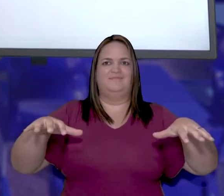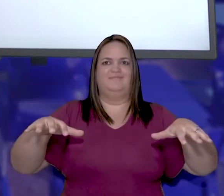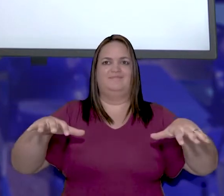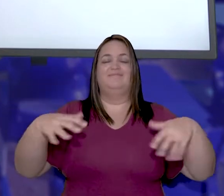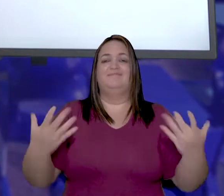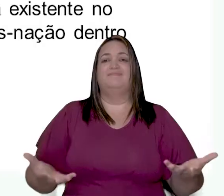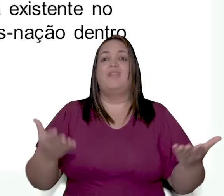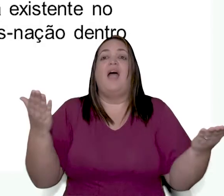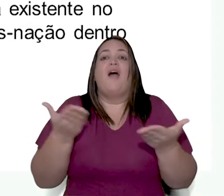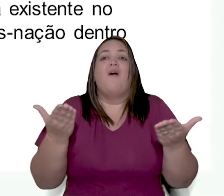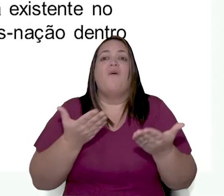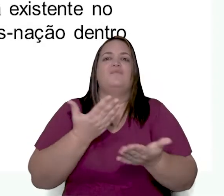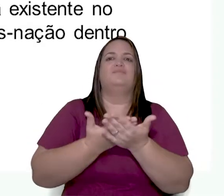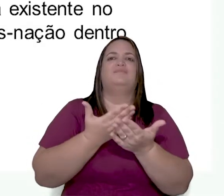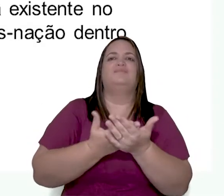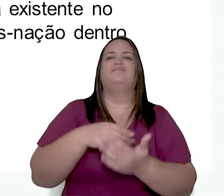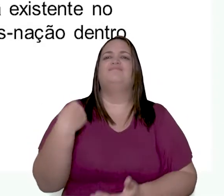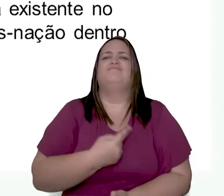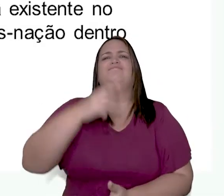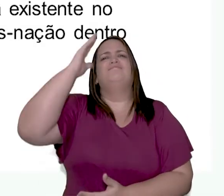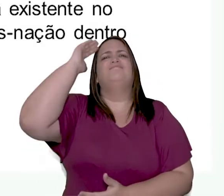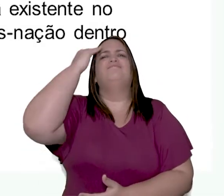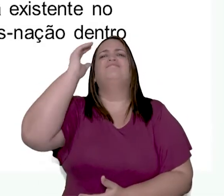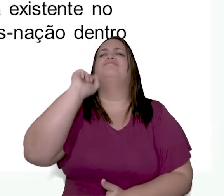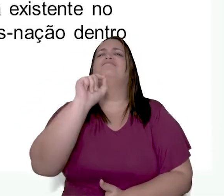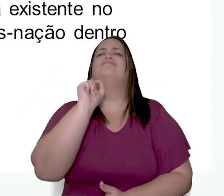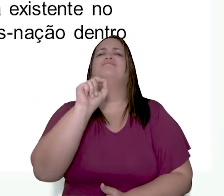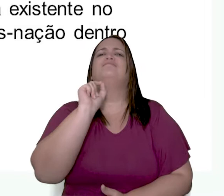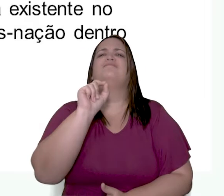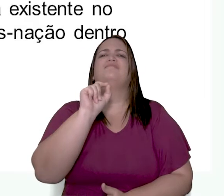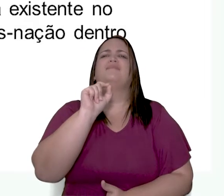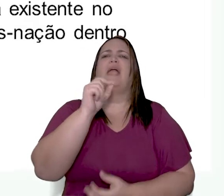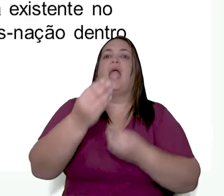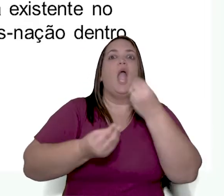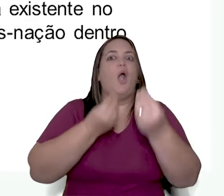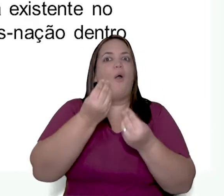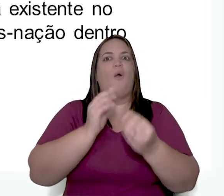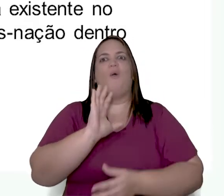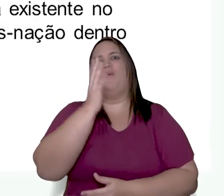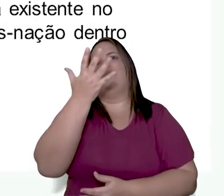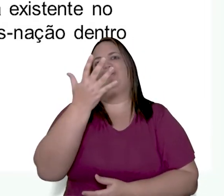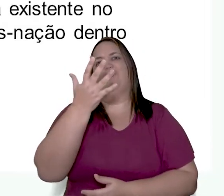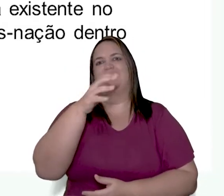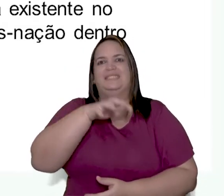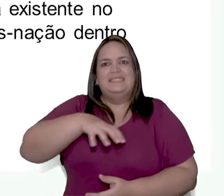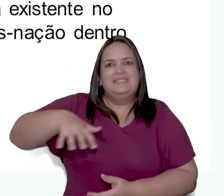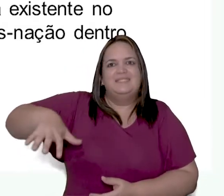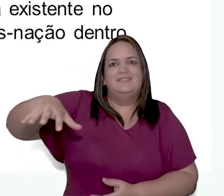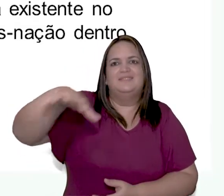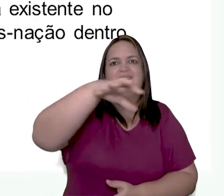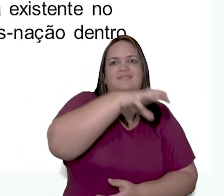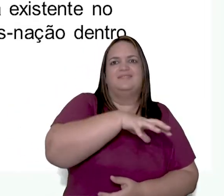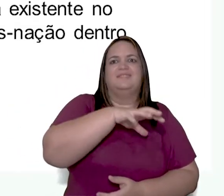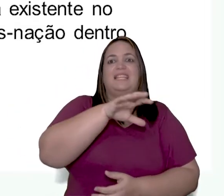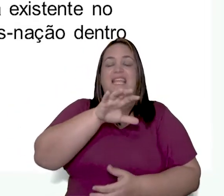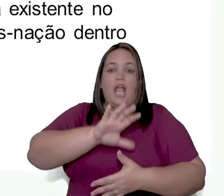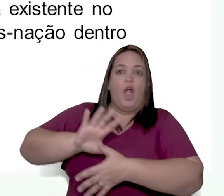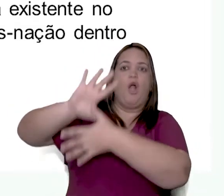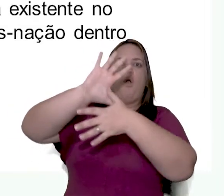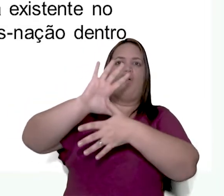nós vamos compreender bem melhor como aconteceu a regionalização do continente africano,